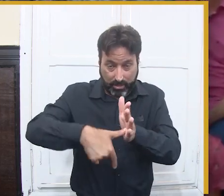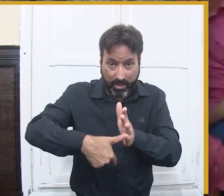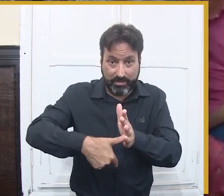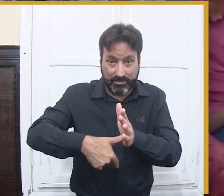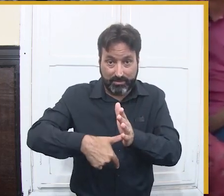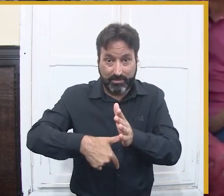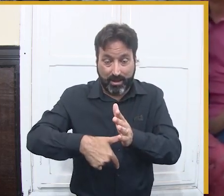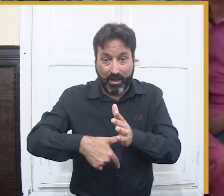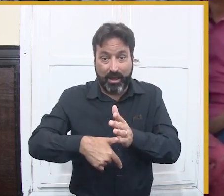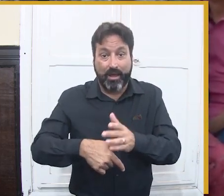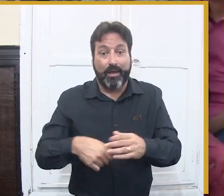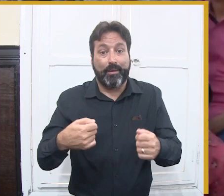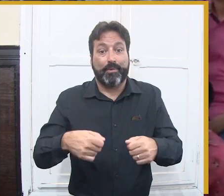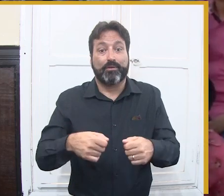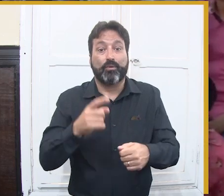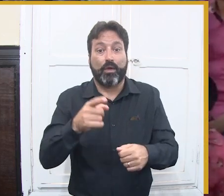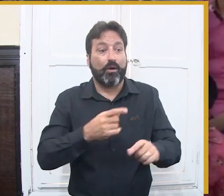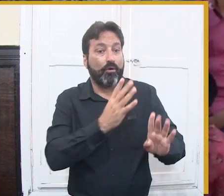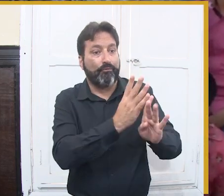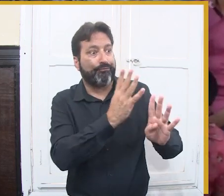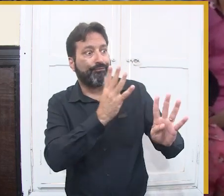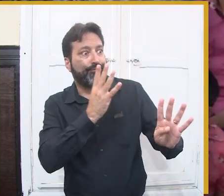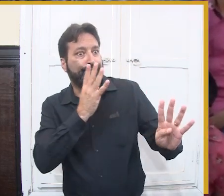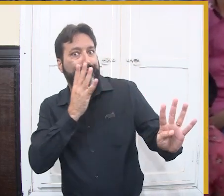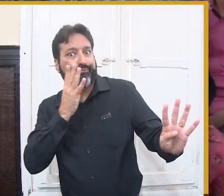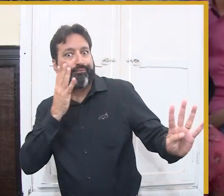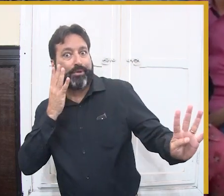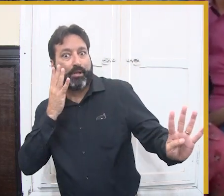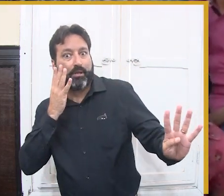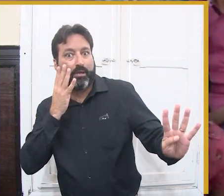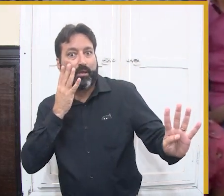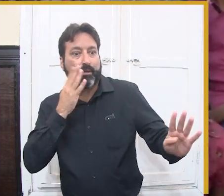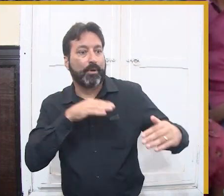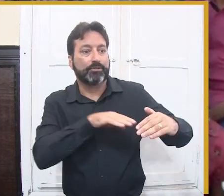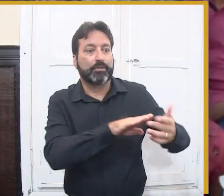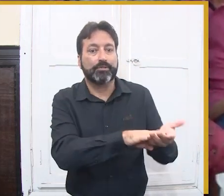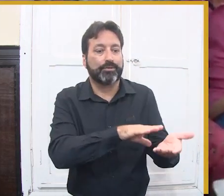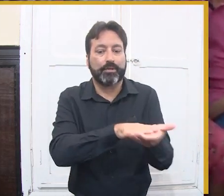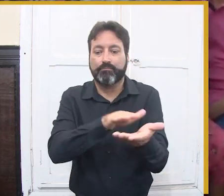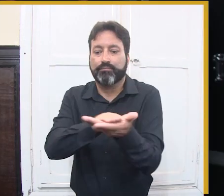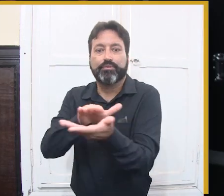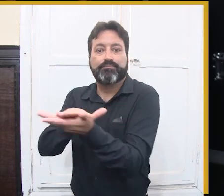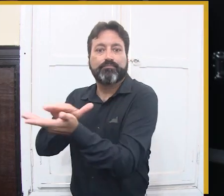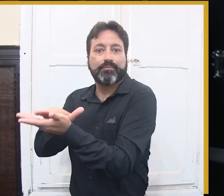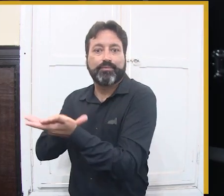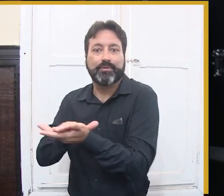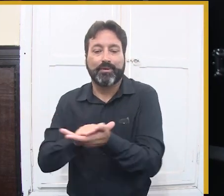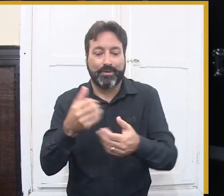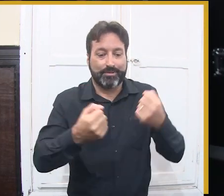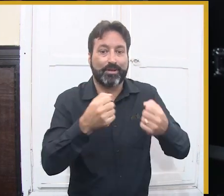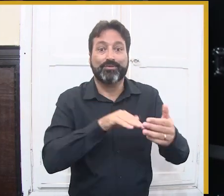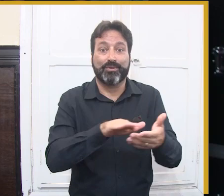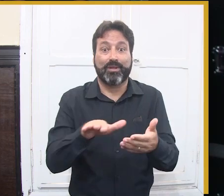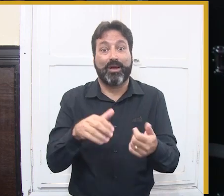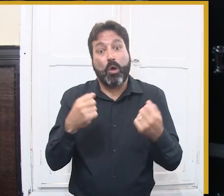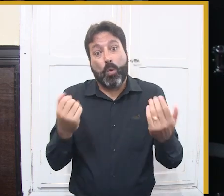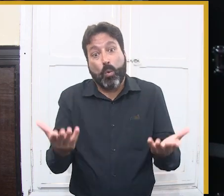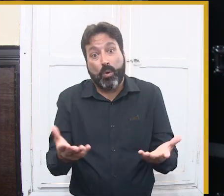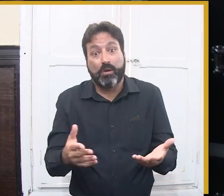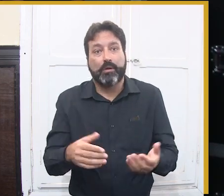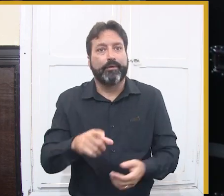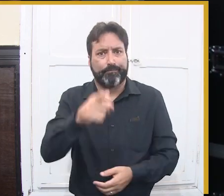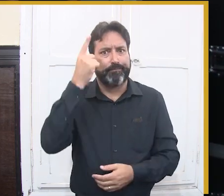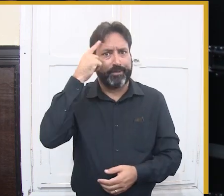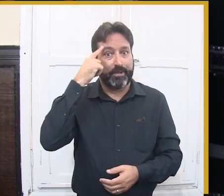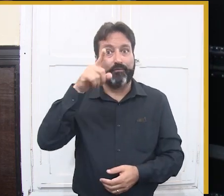restaurantes dentro ou fora do Parque do Povo, deixam recursos, investem na cidade, mas dependendo da hora e do dia